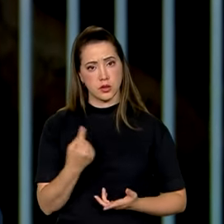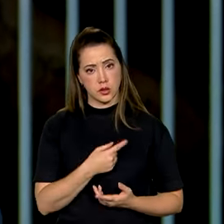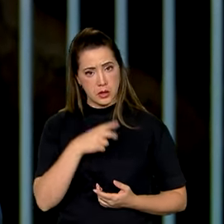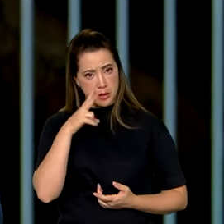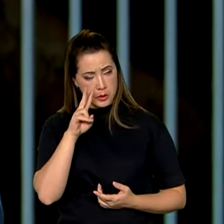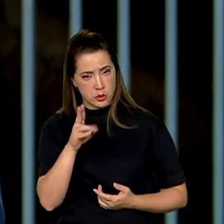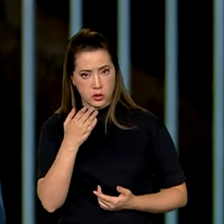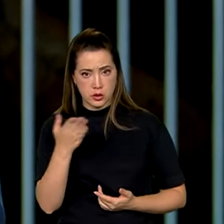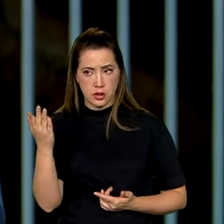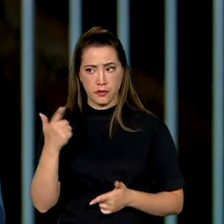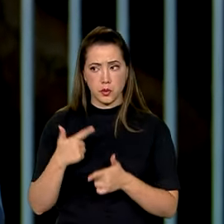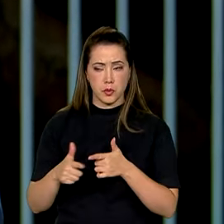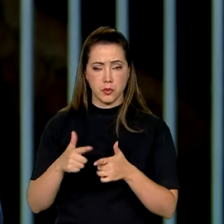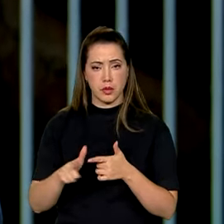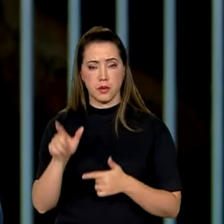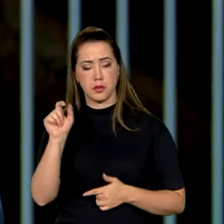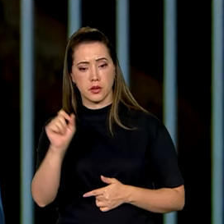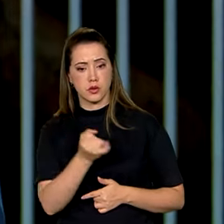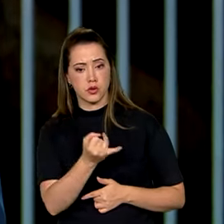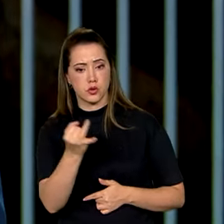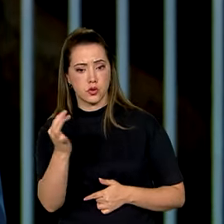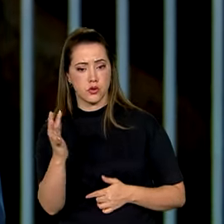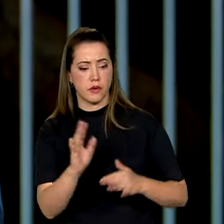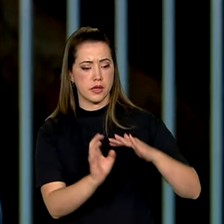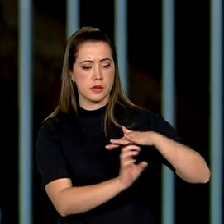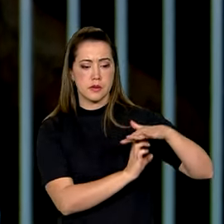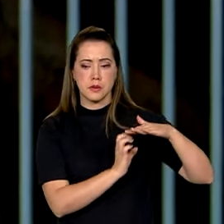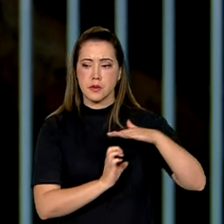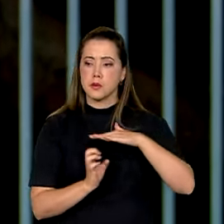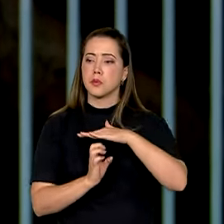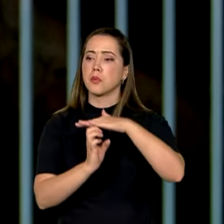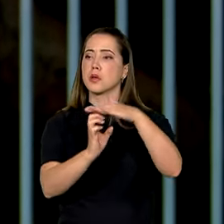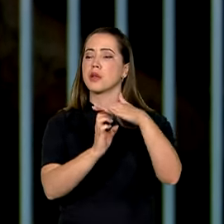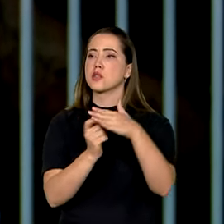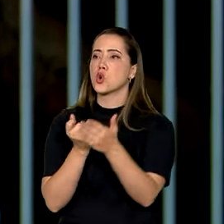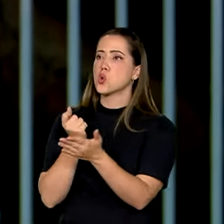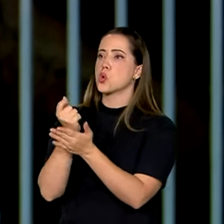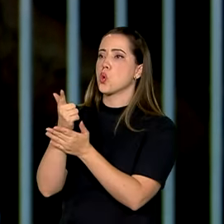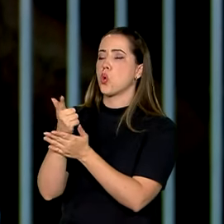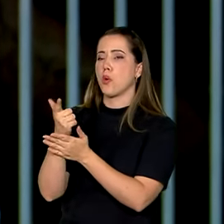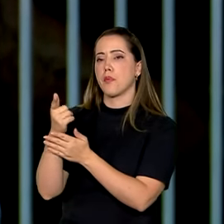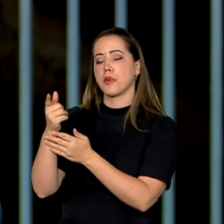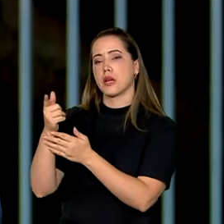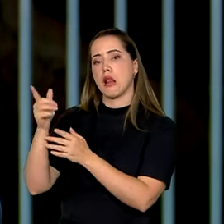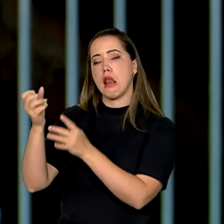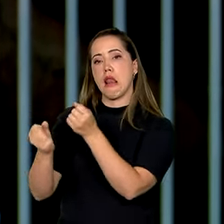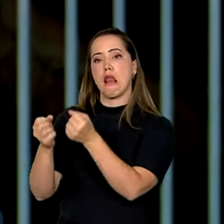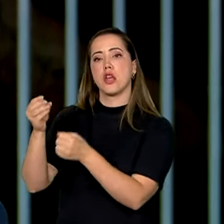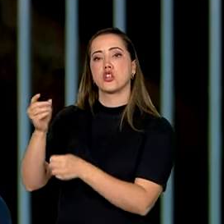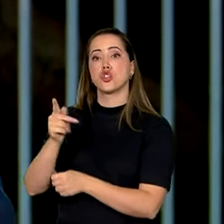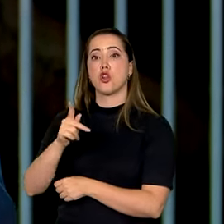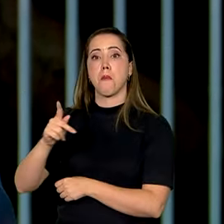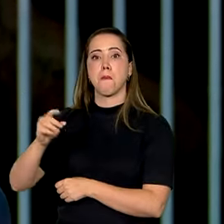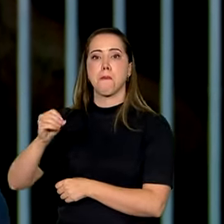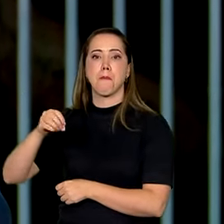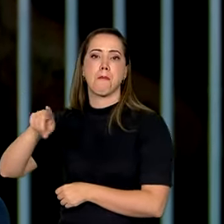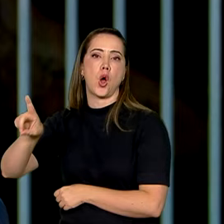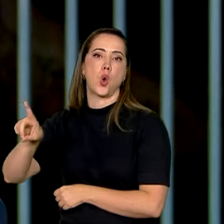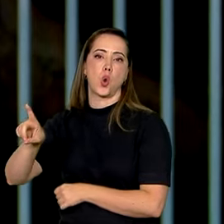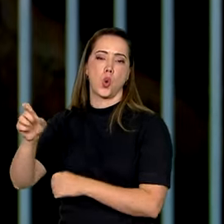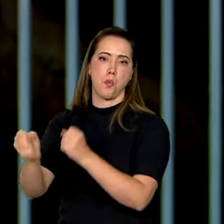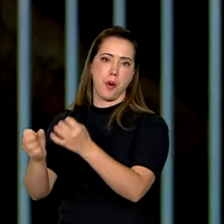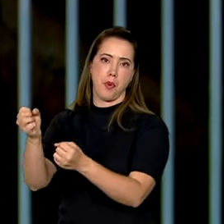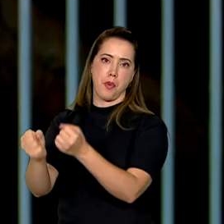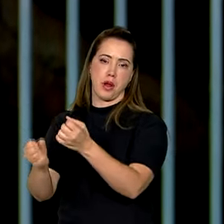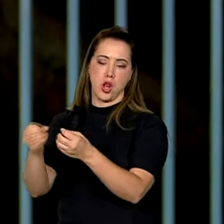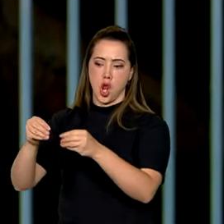onde várias empresas estão importando leite em pó e hidratando